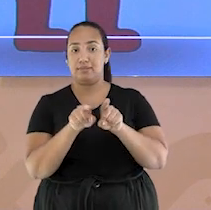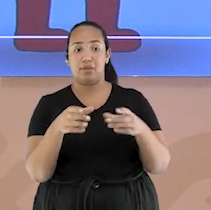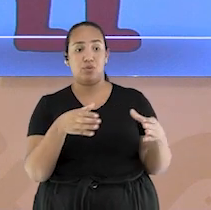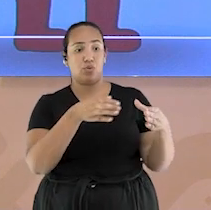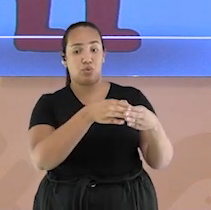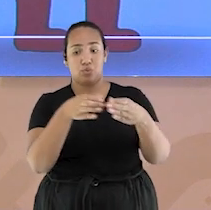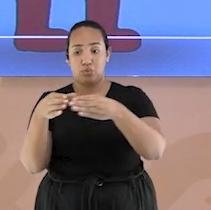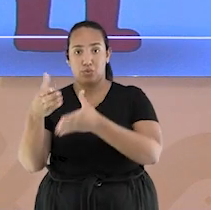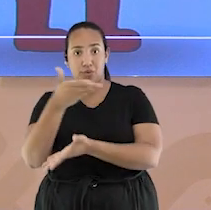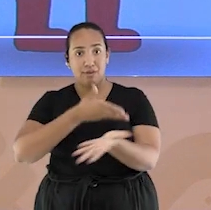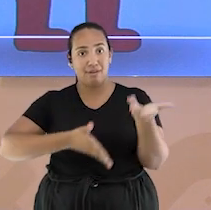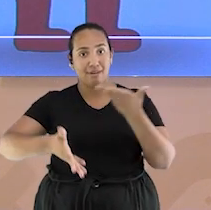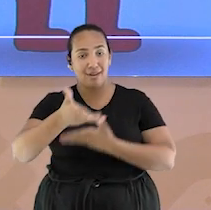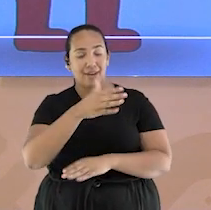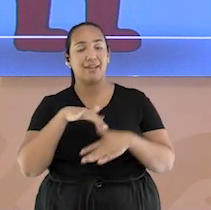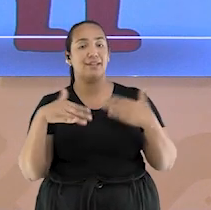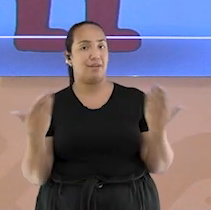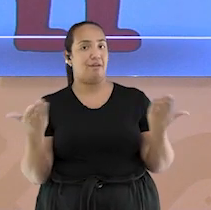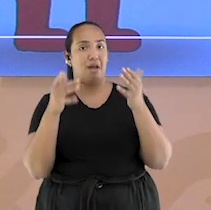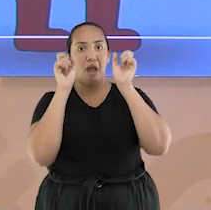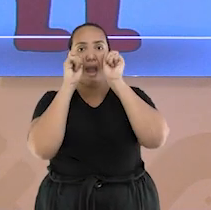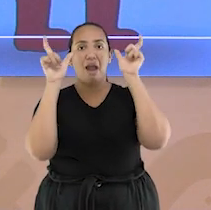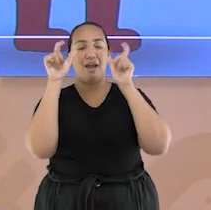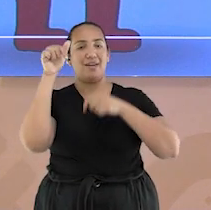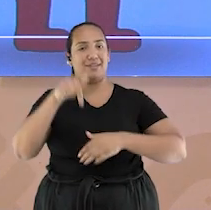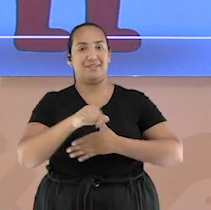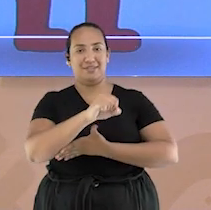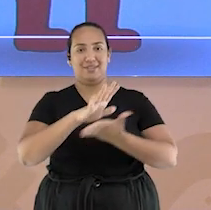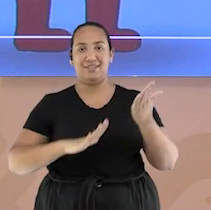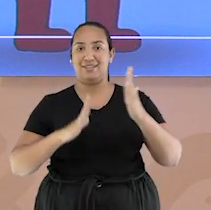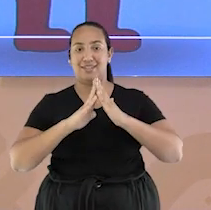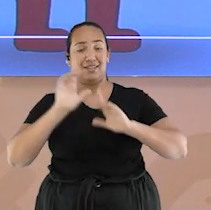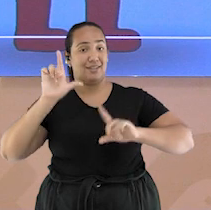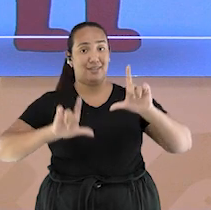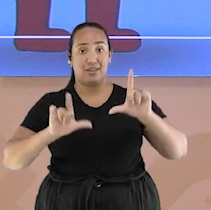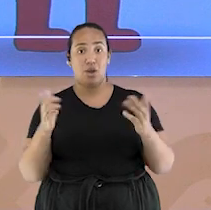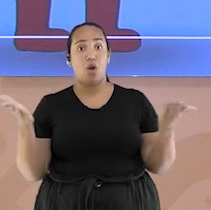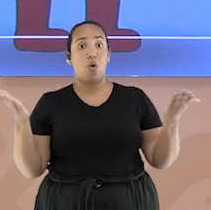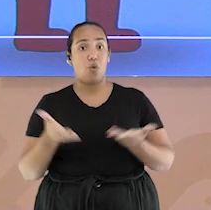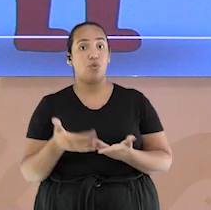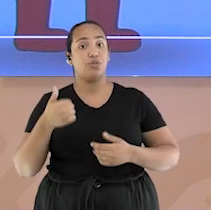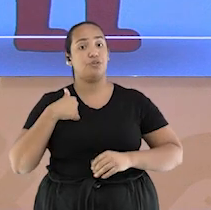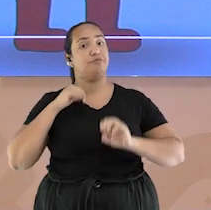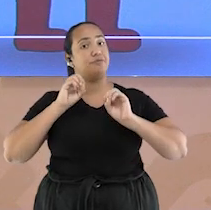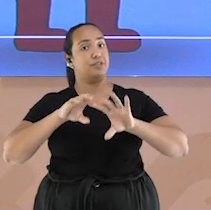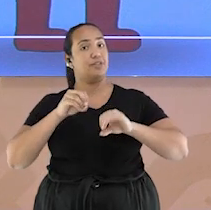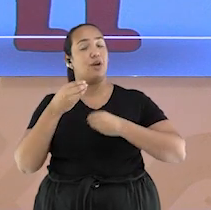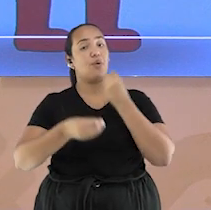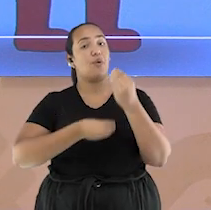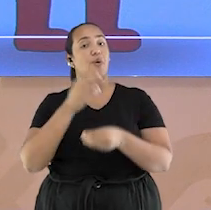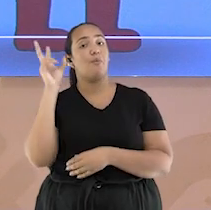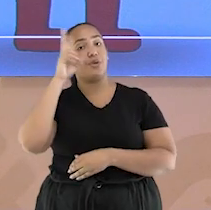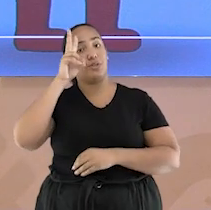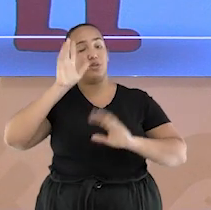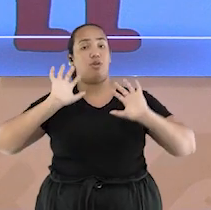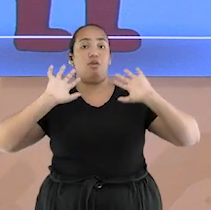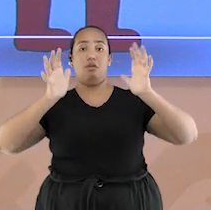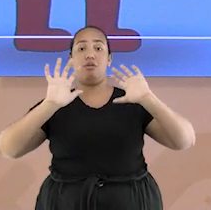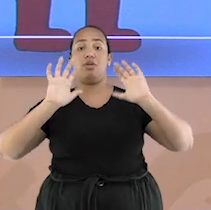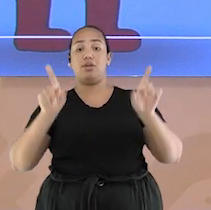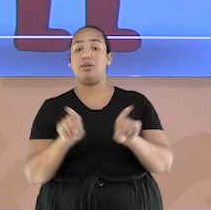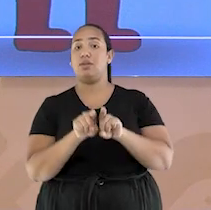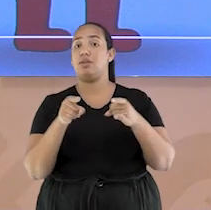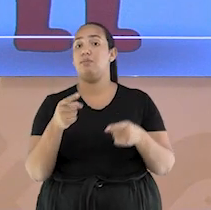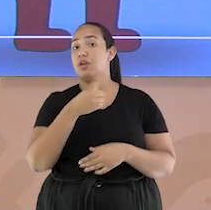Então, fiquem ligados aqui no Dever em Casa na TV, pois hoje vamos compartilhar um pouco da história do vôlei e vamos aprender